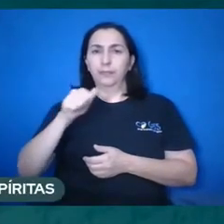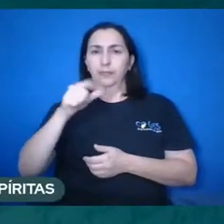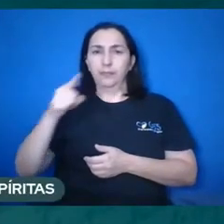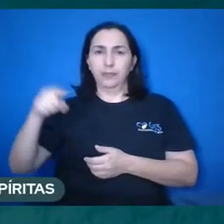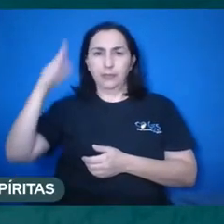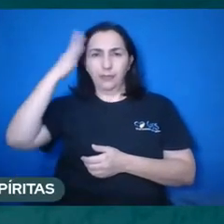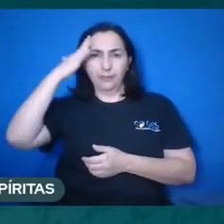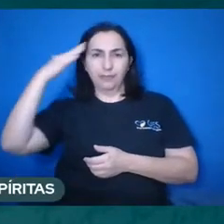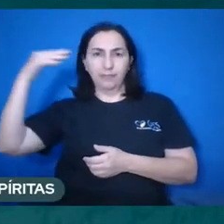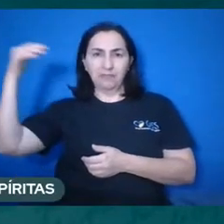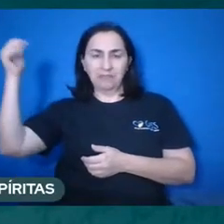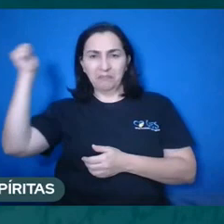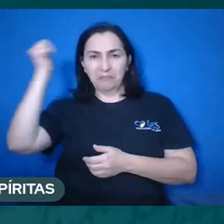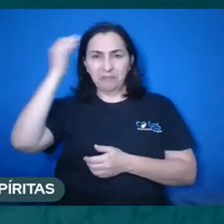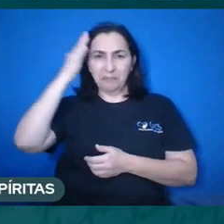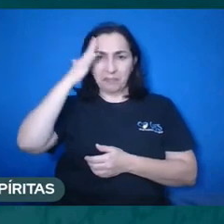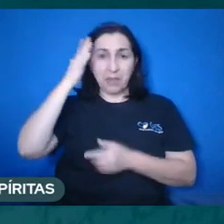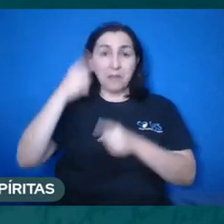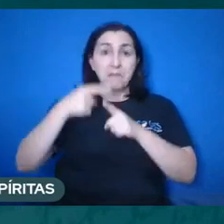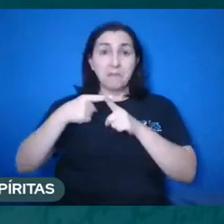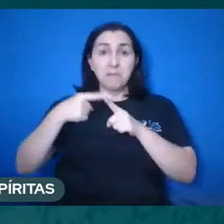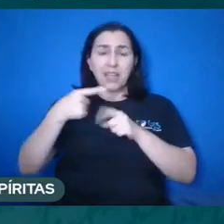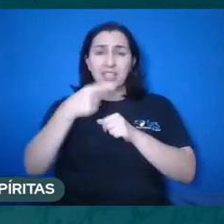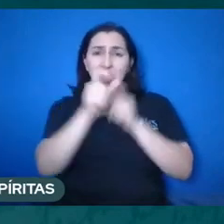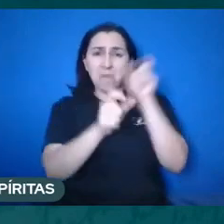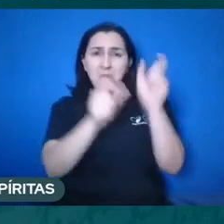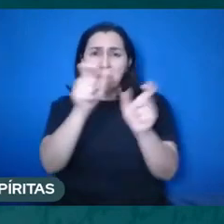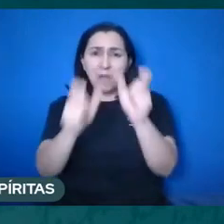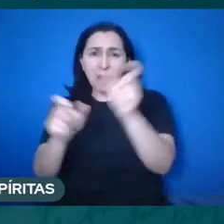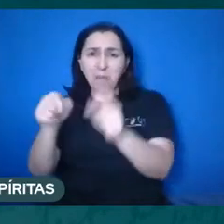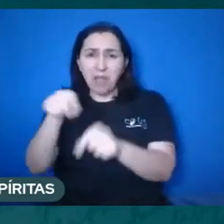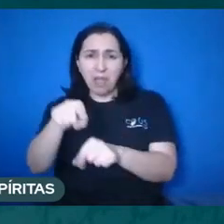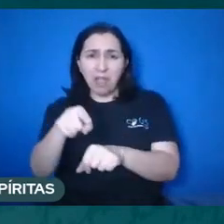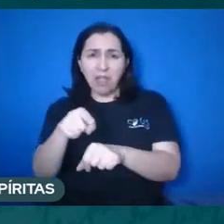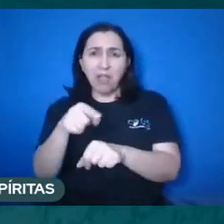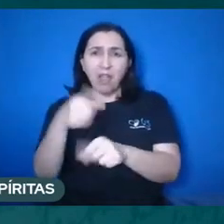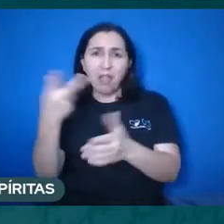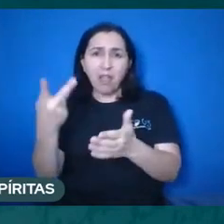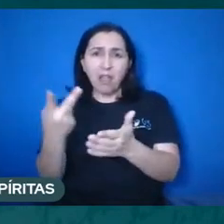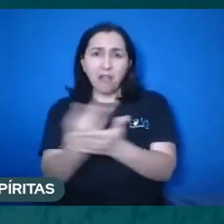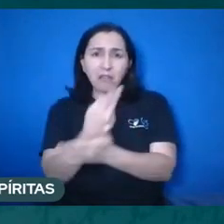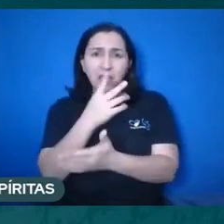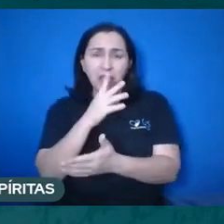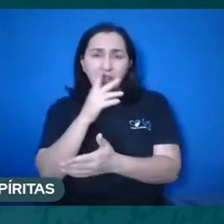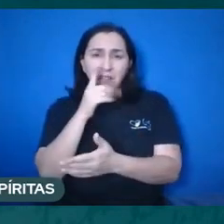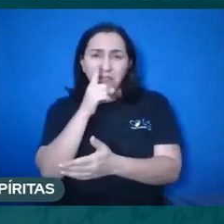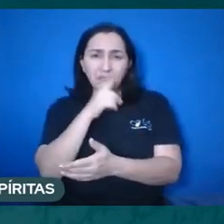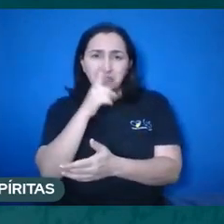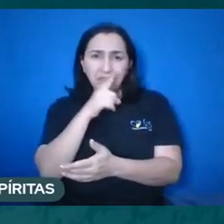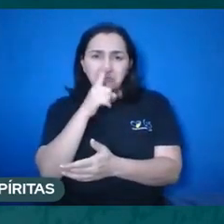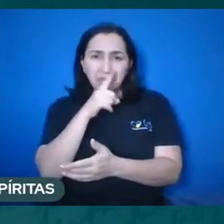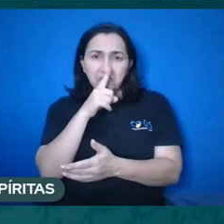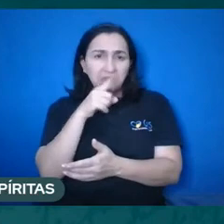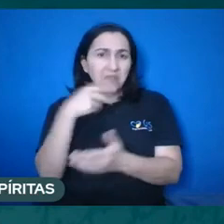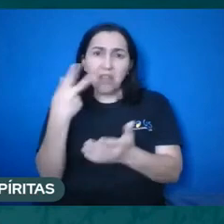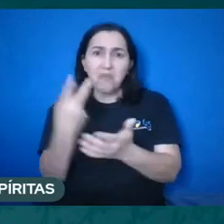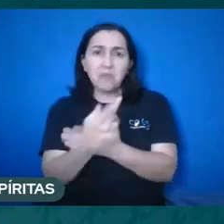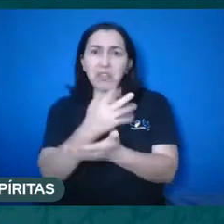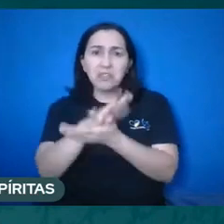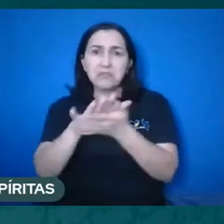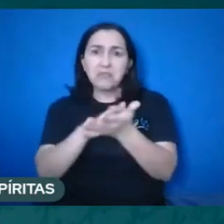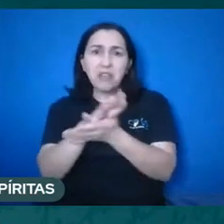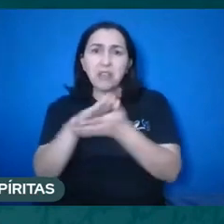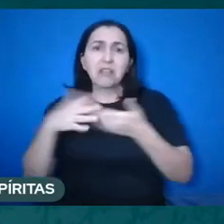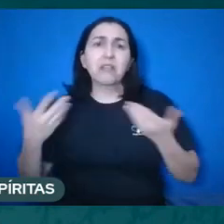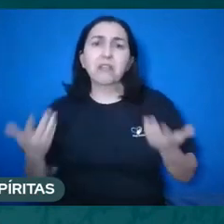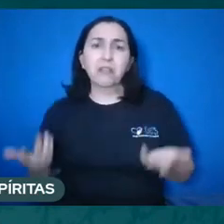Débora, boa a sua pergunta, Débora, muito boa. Débora, o negócio é o seguinte, é porque a